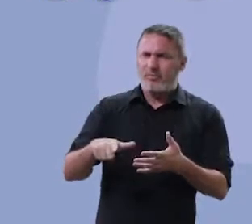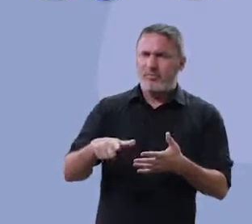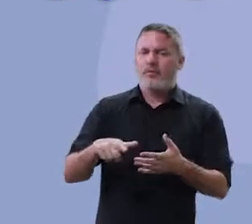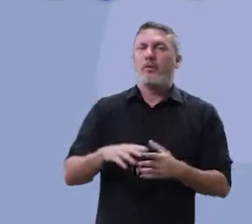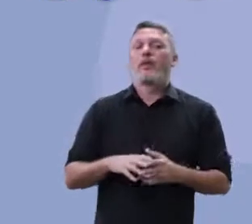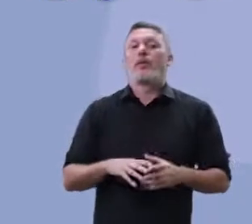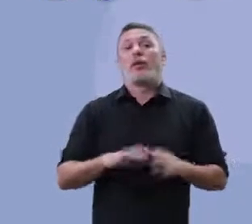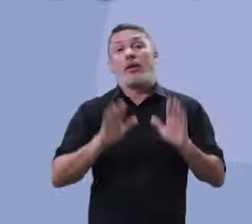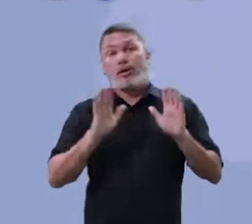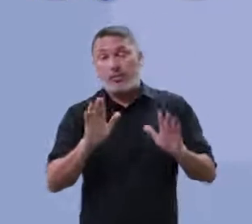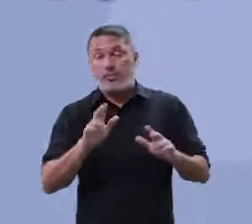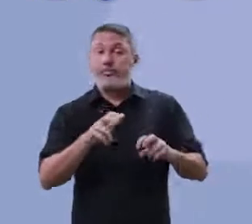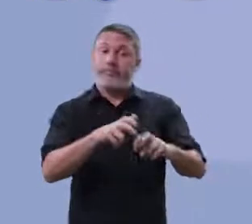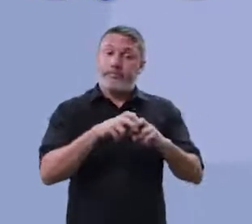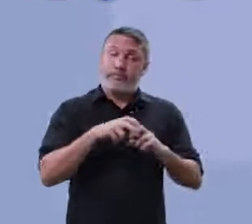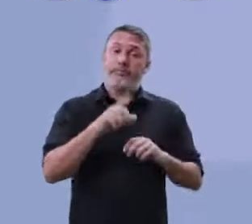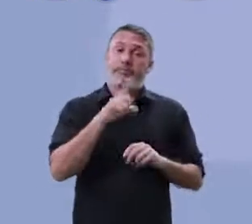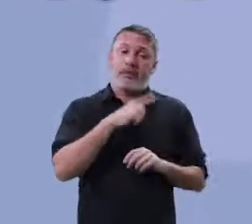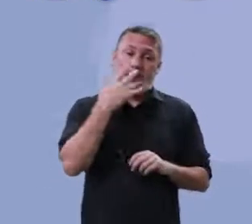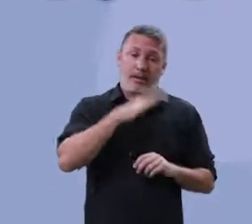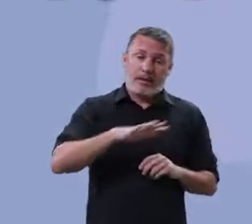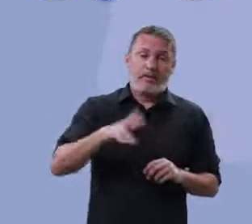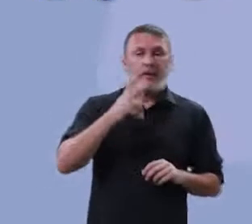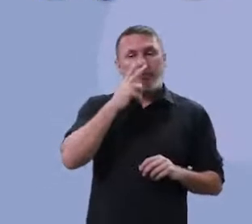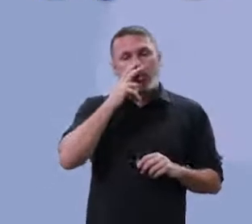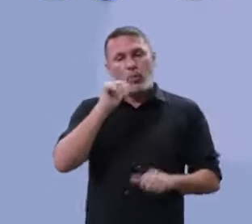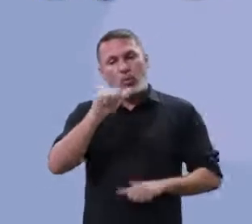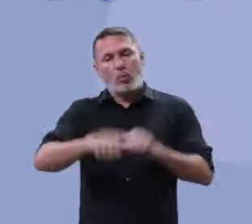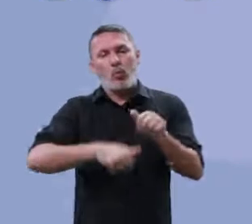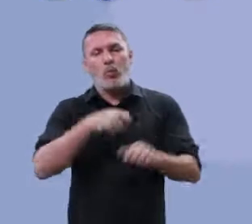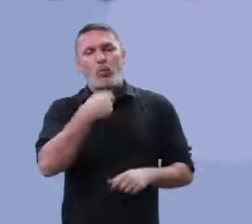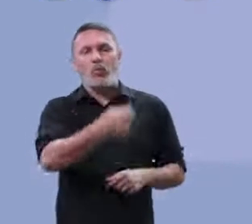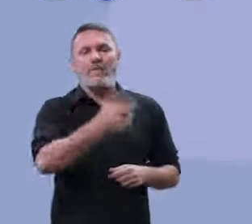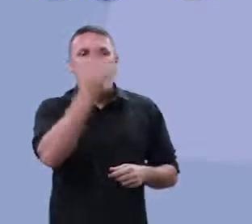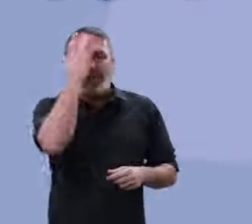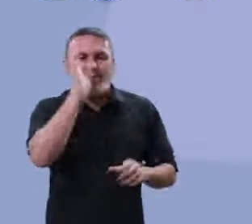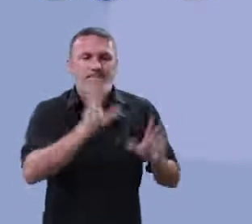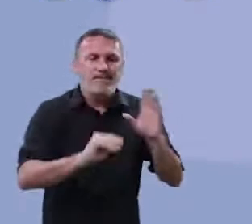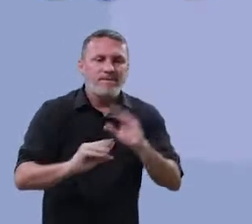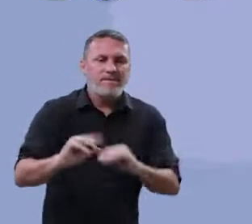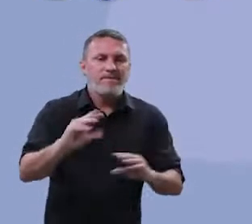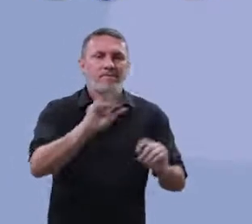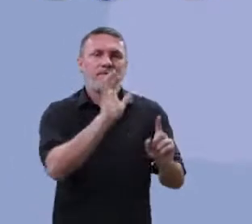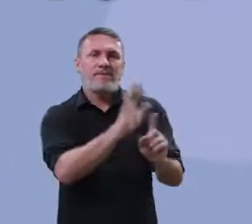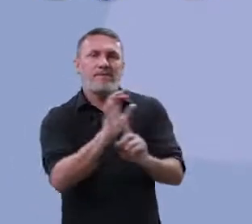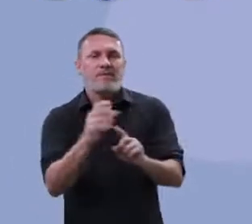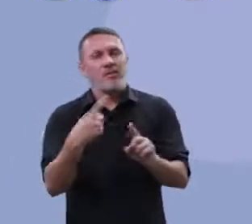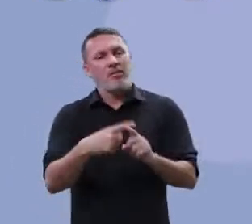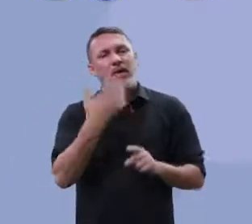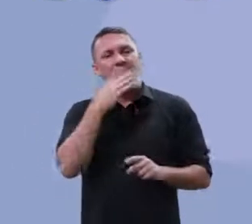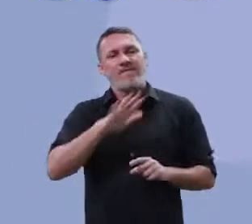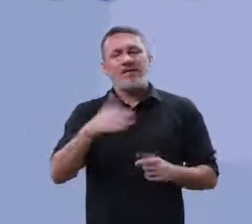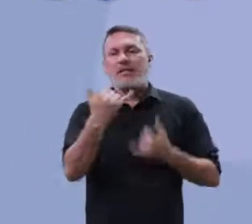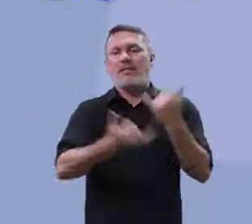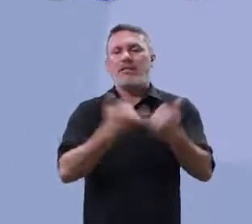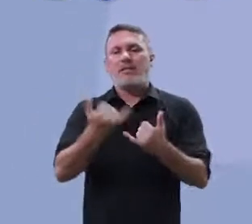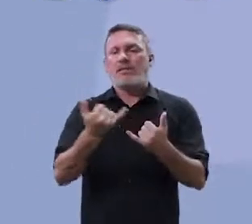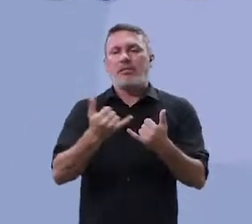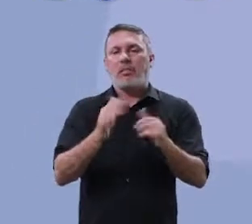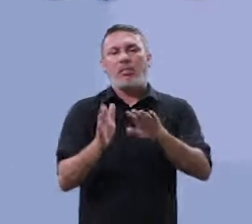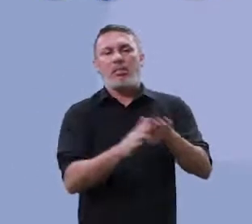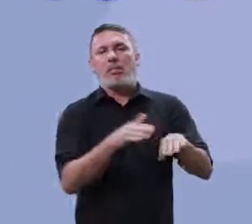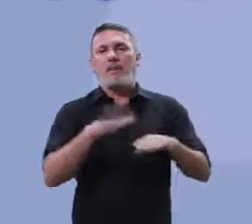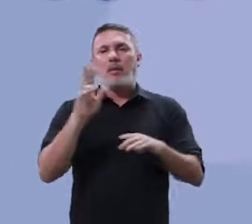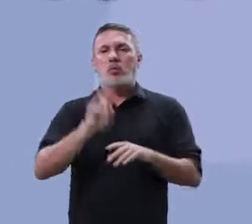novamente? Além disso, as crianças também se tornaram alvos dessa manipulação. Deixando a infância de lado